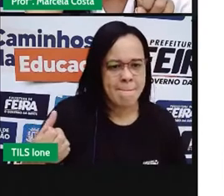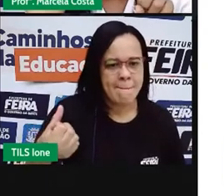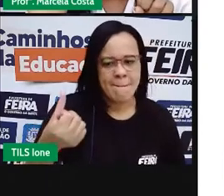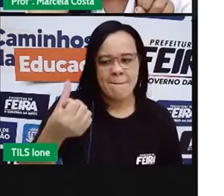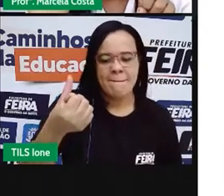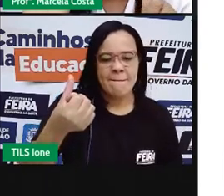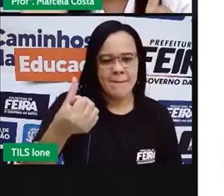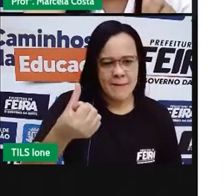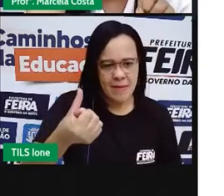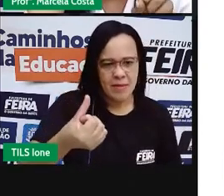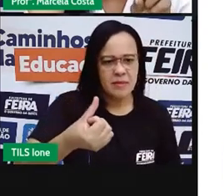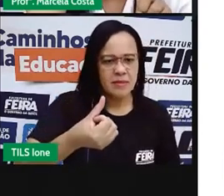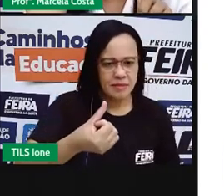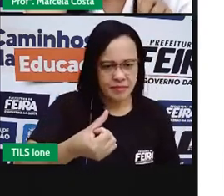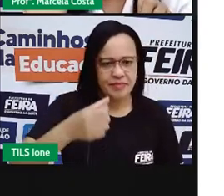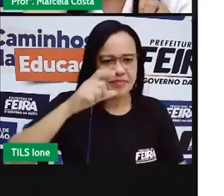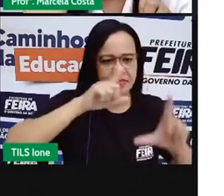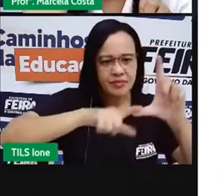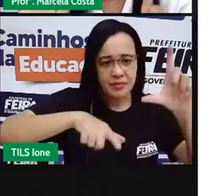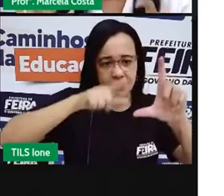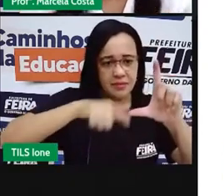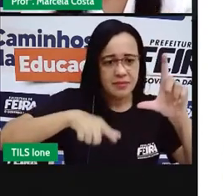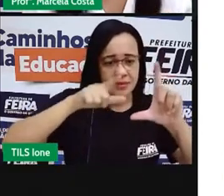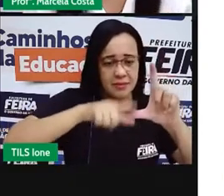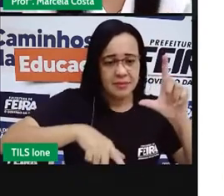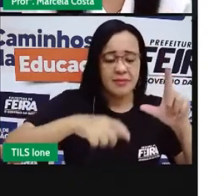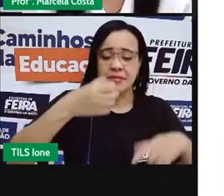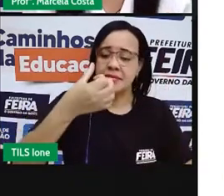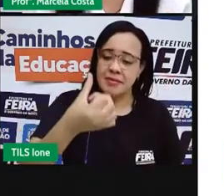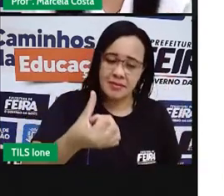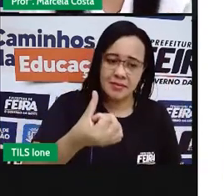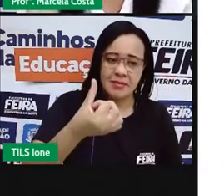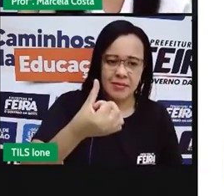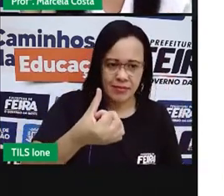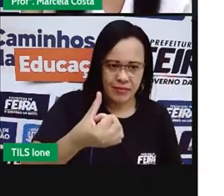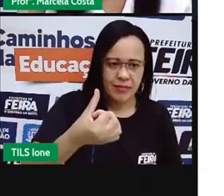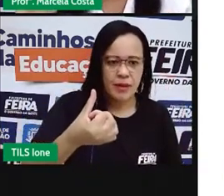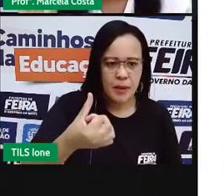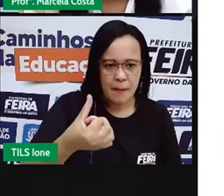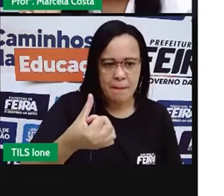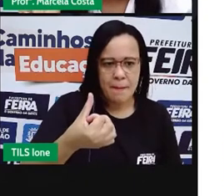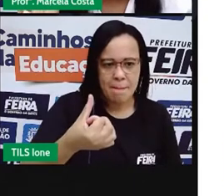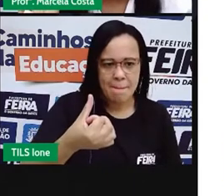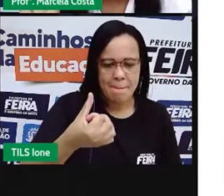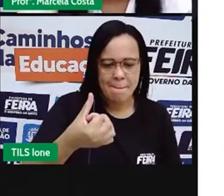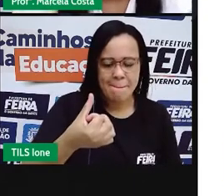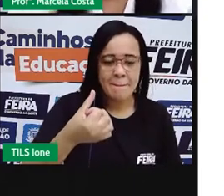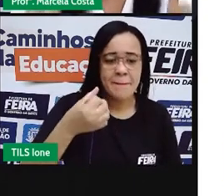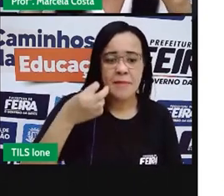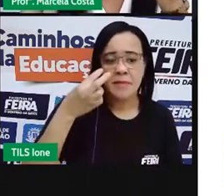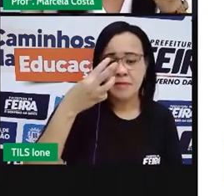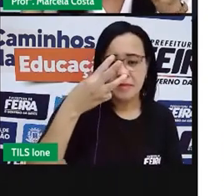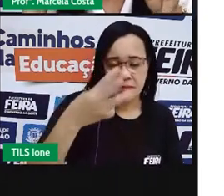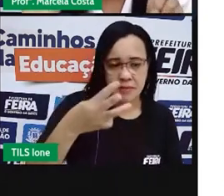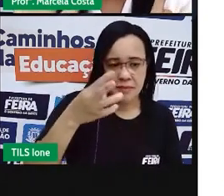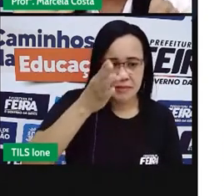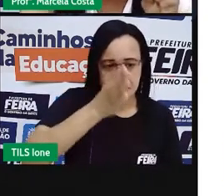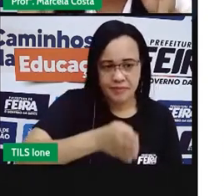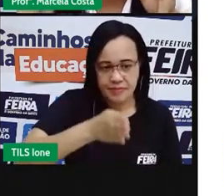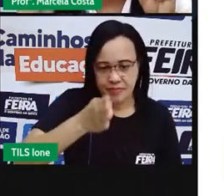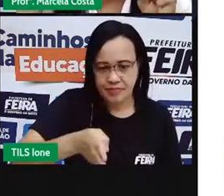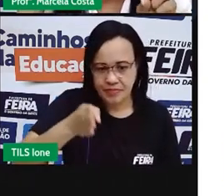Seis letras. Então, essa palavra tem três filórias e